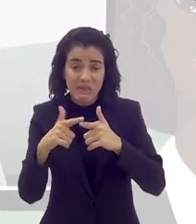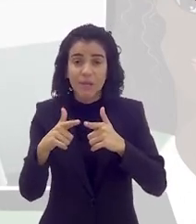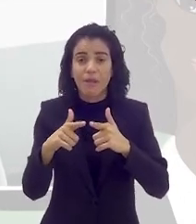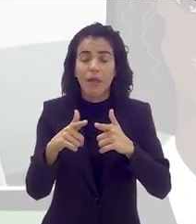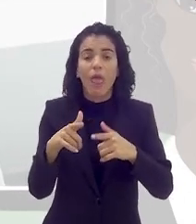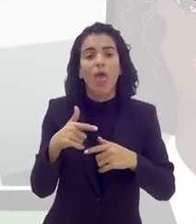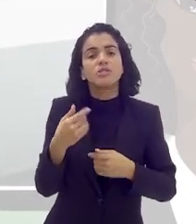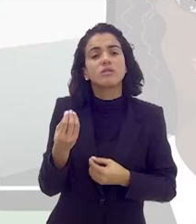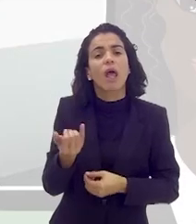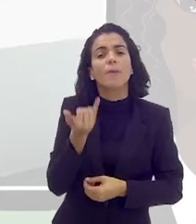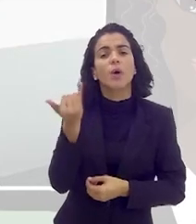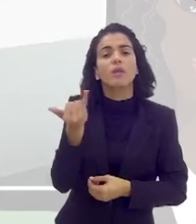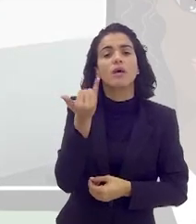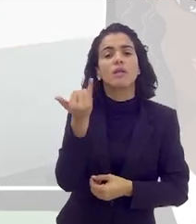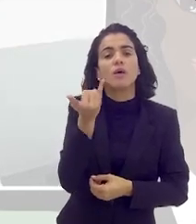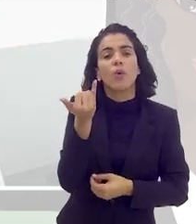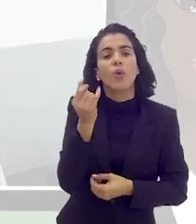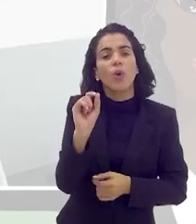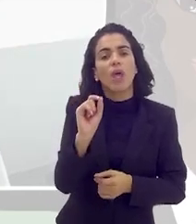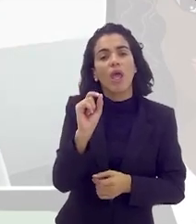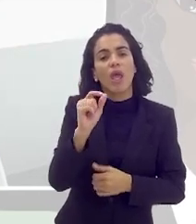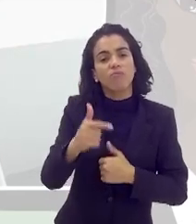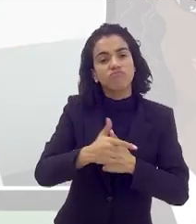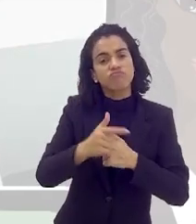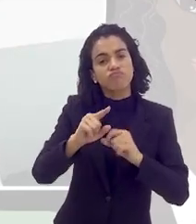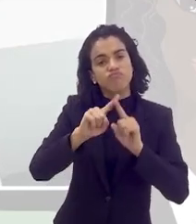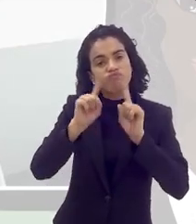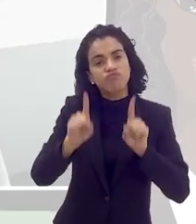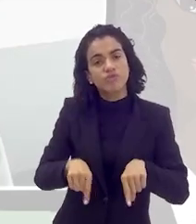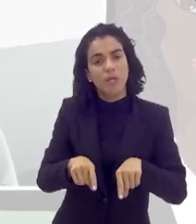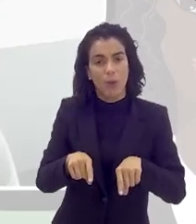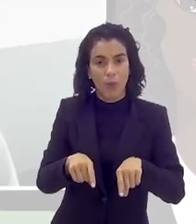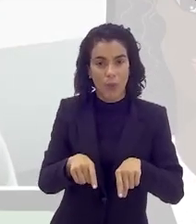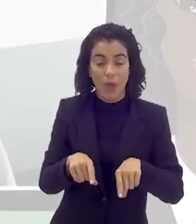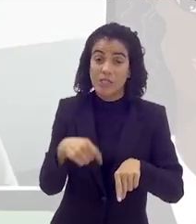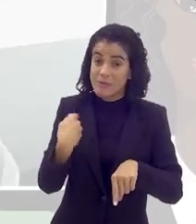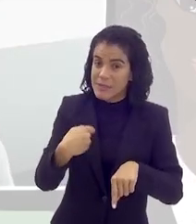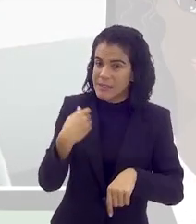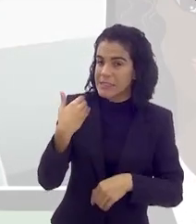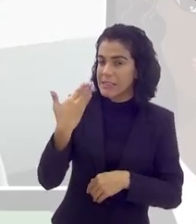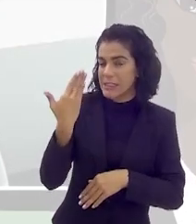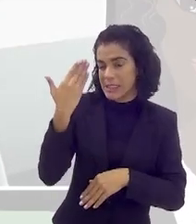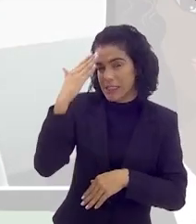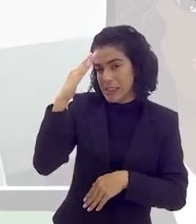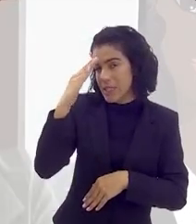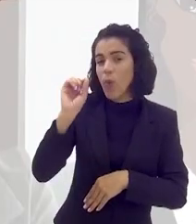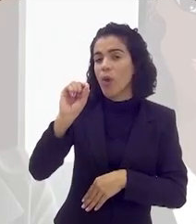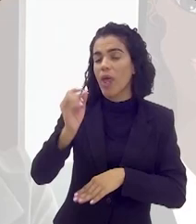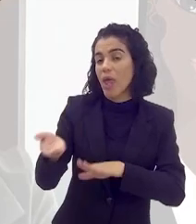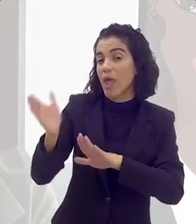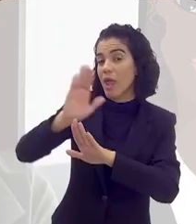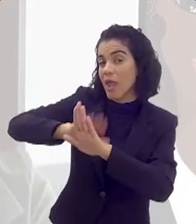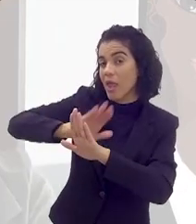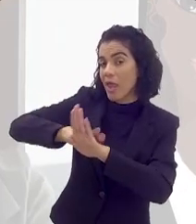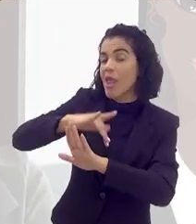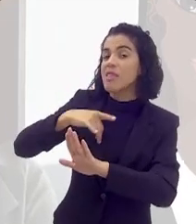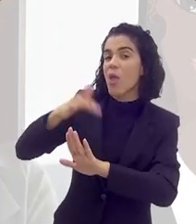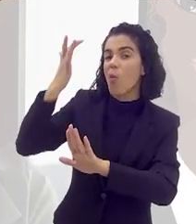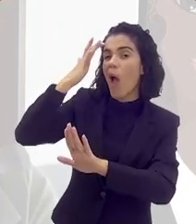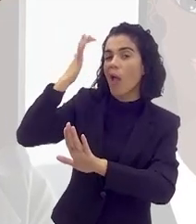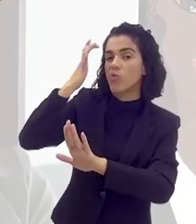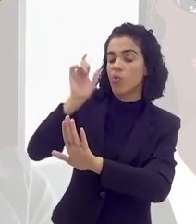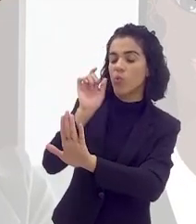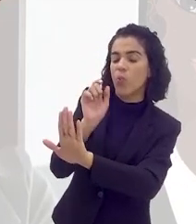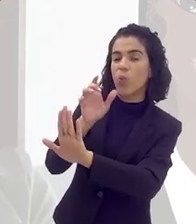e às vezes a gente dá importância e empodera essa função que foi dada para a criança. A gente tem que entender que por trás da fala dessa criança tem um